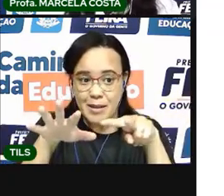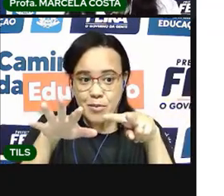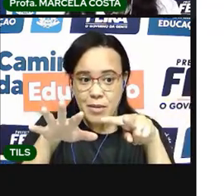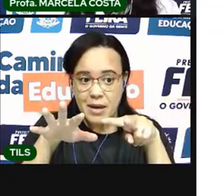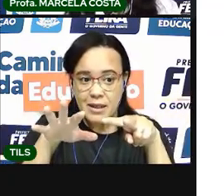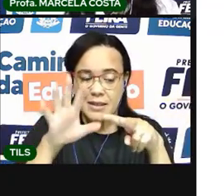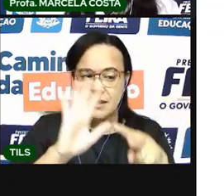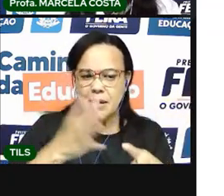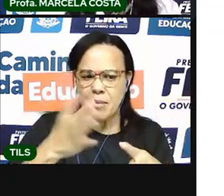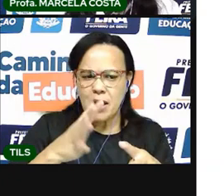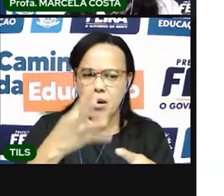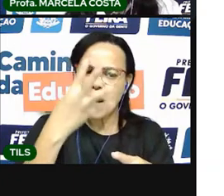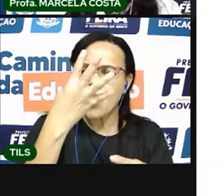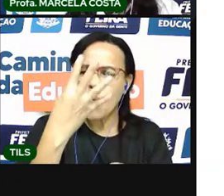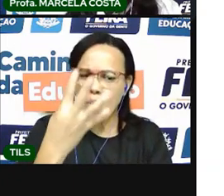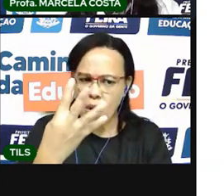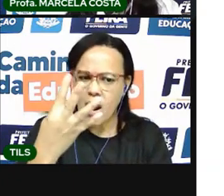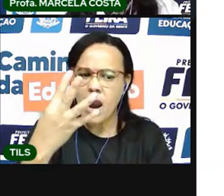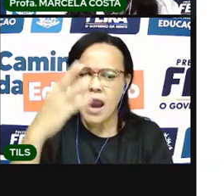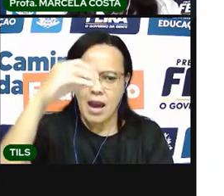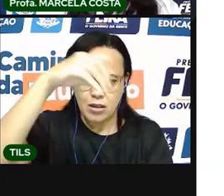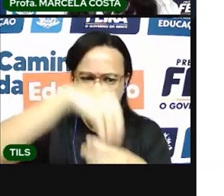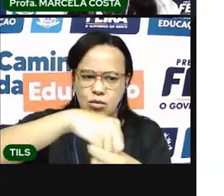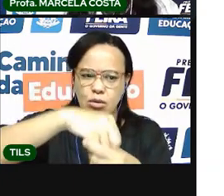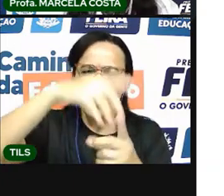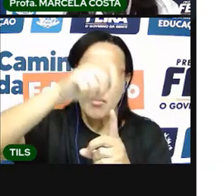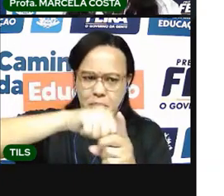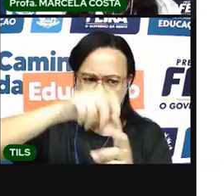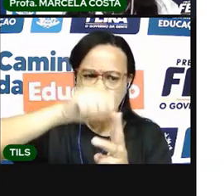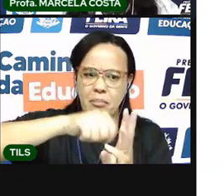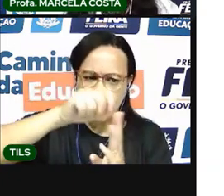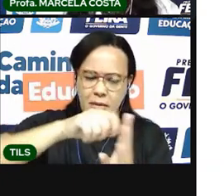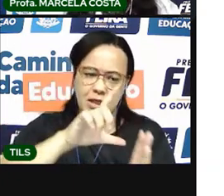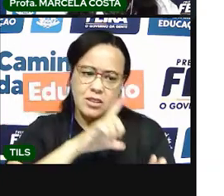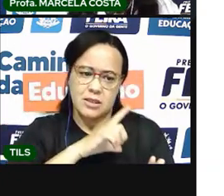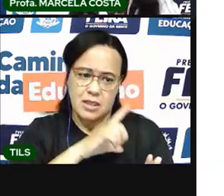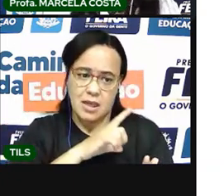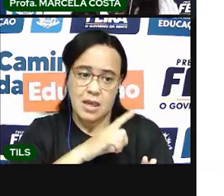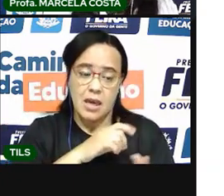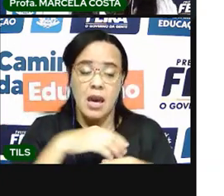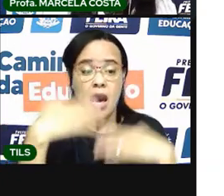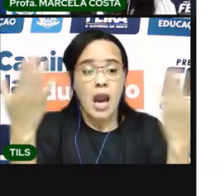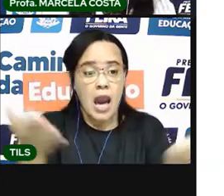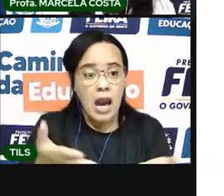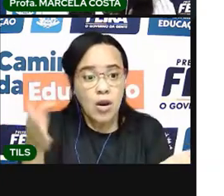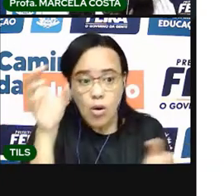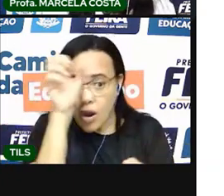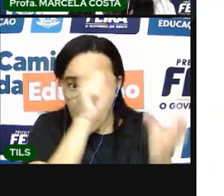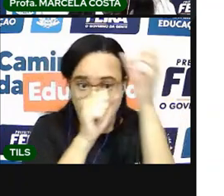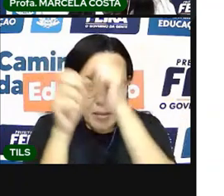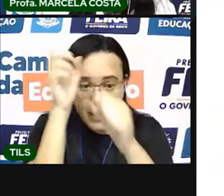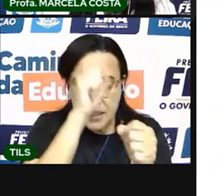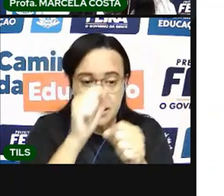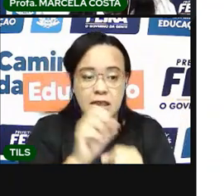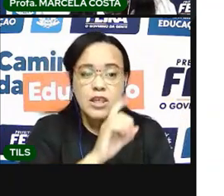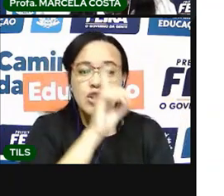semana tem um dia. Vamos ver agora o nome desses dias. E compõem a semana.